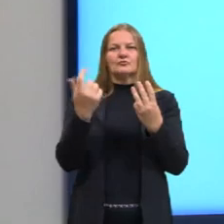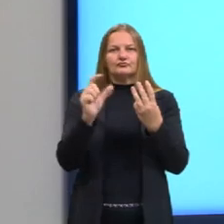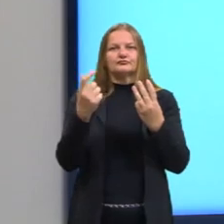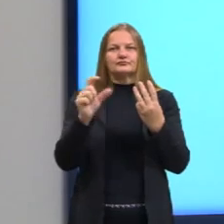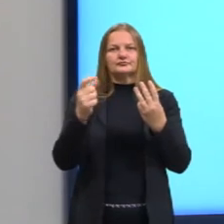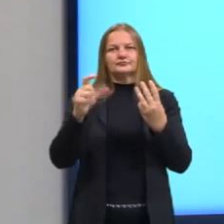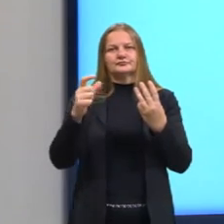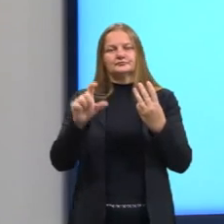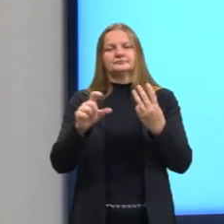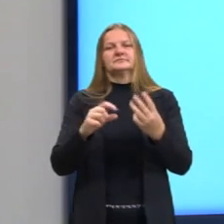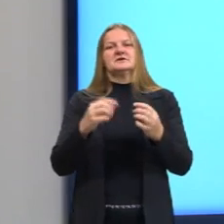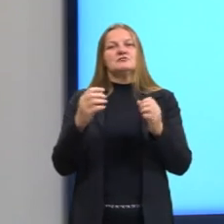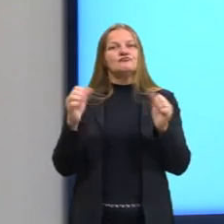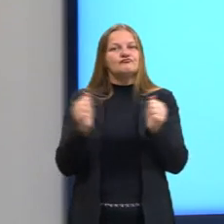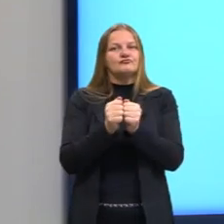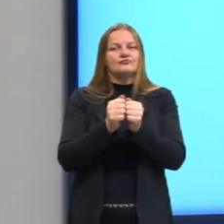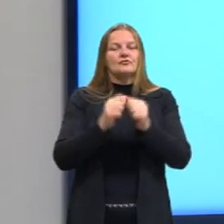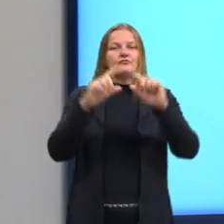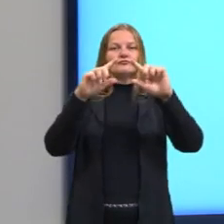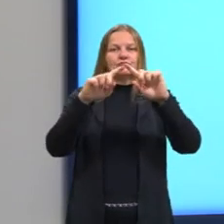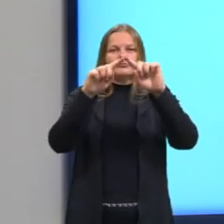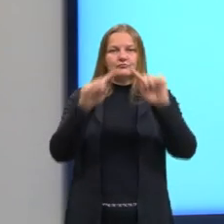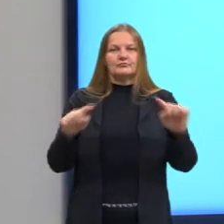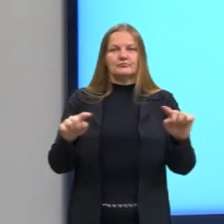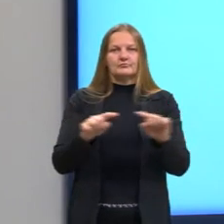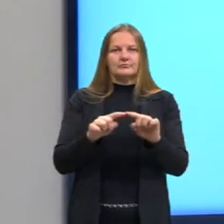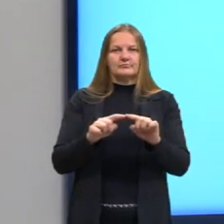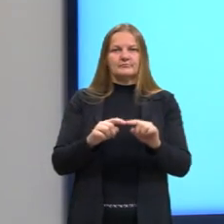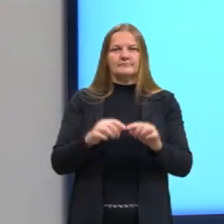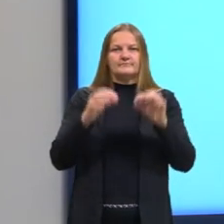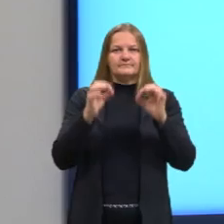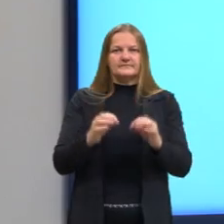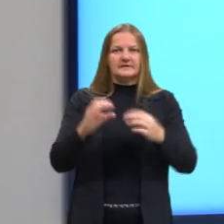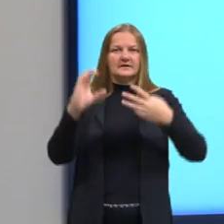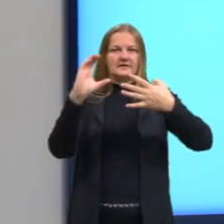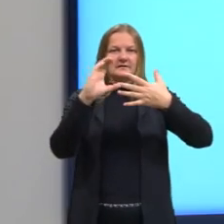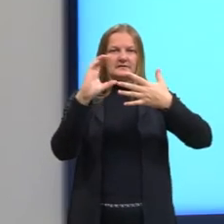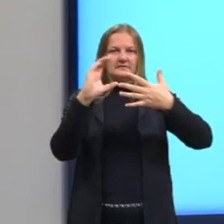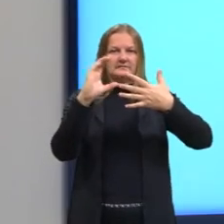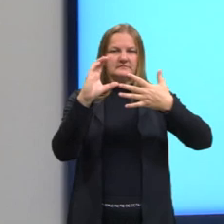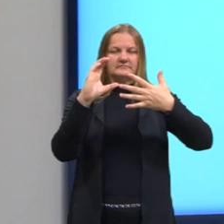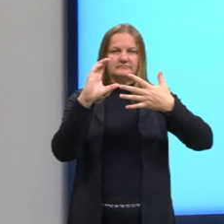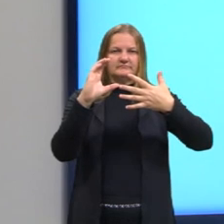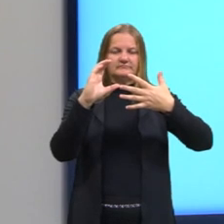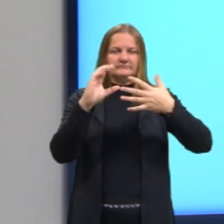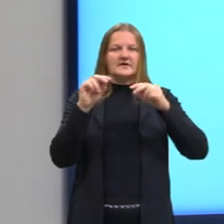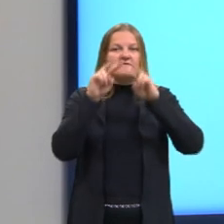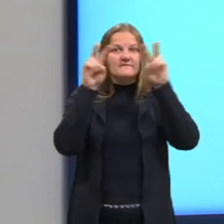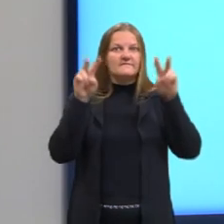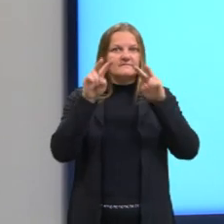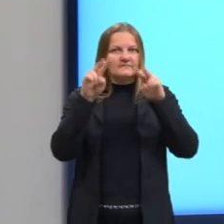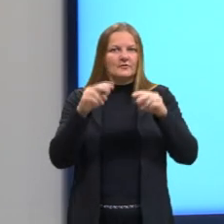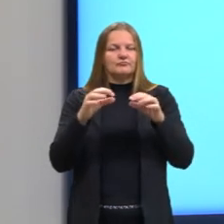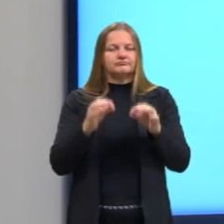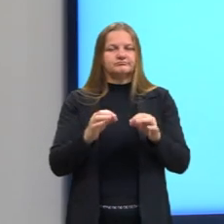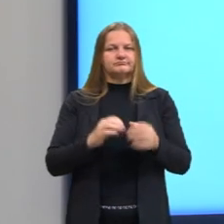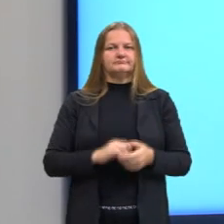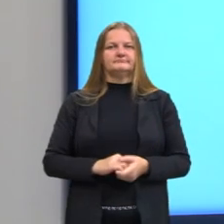numa formação triangular. Então, a nossa resposta certa aqui é a letra C. Correto?